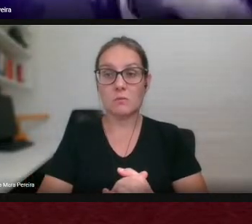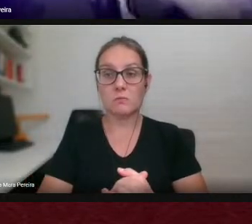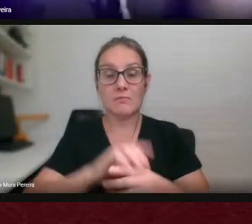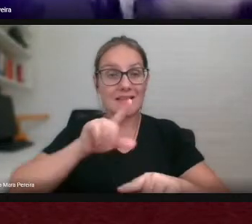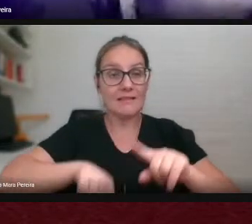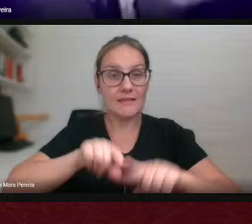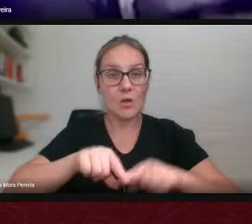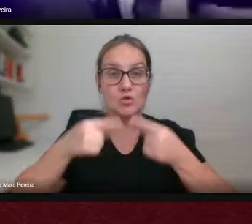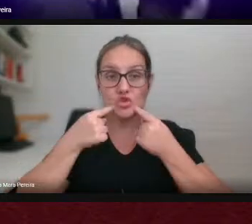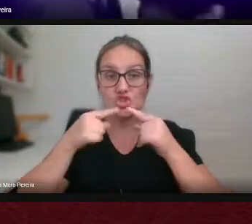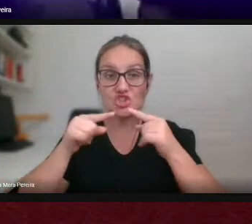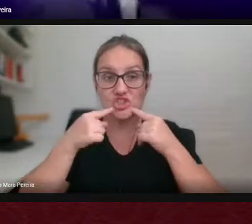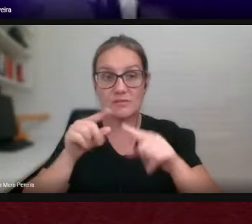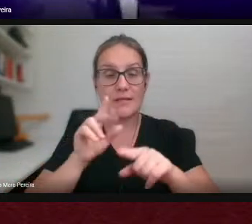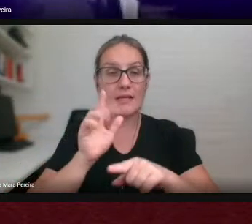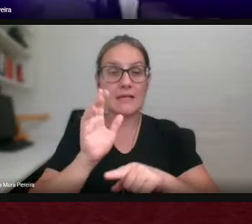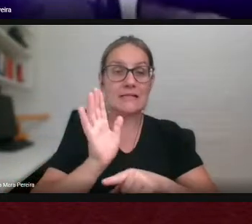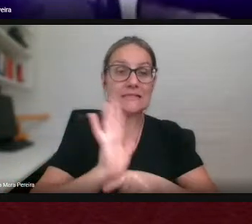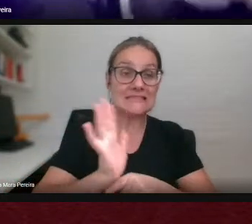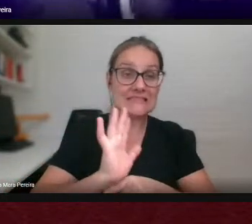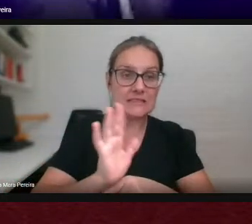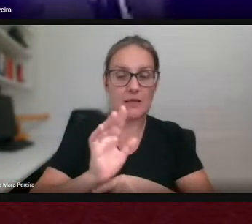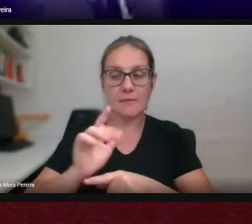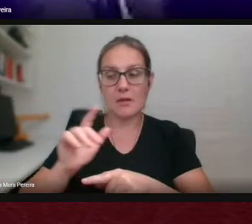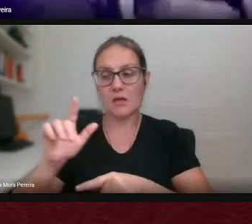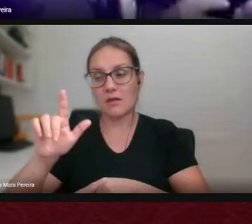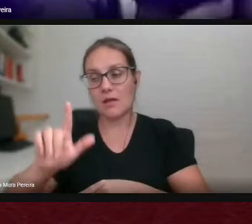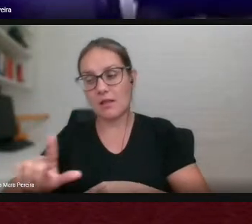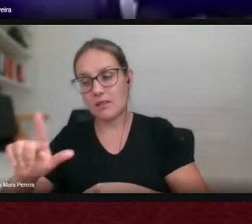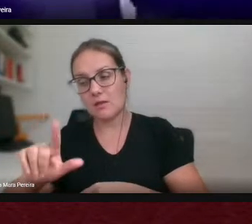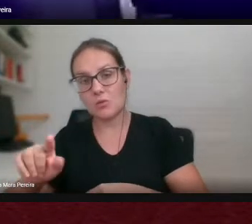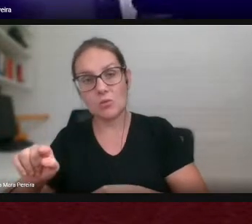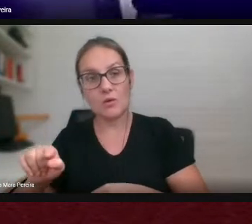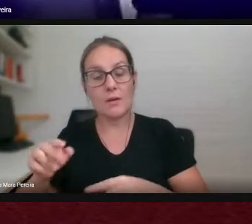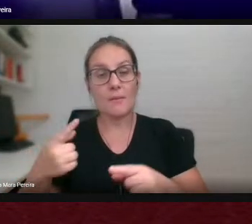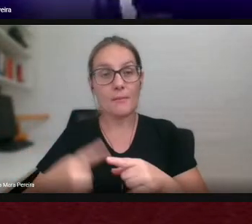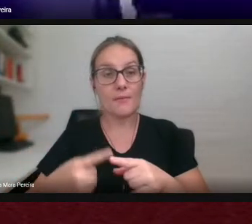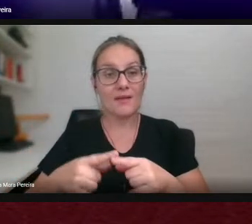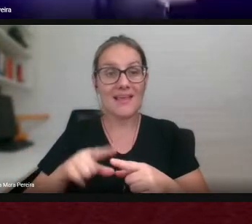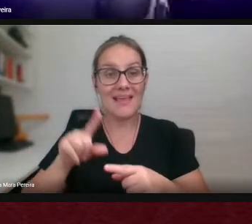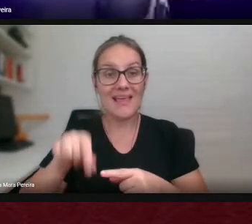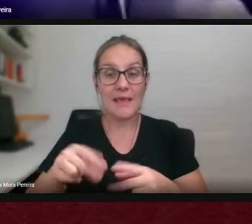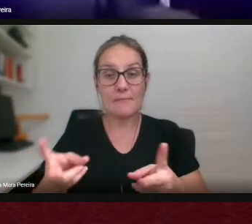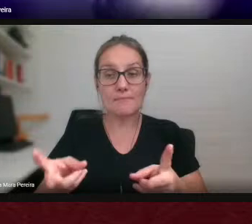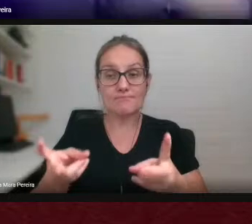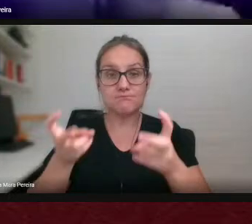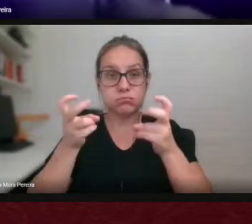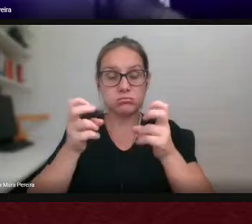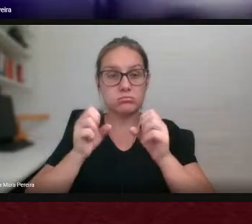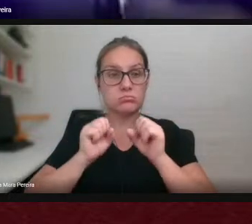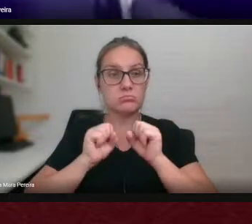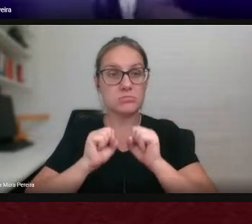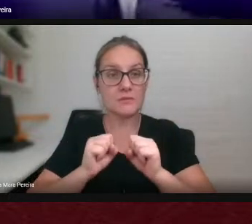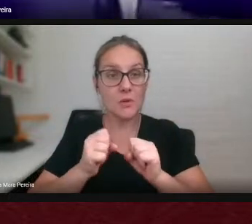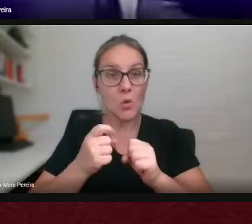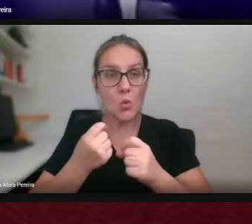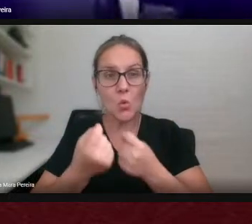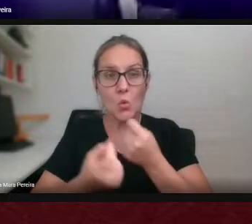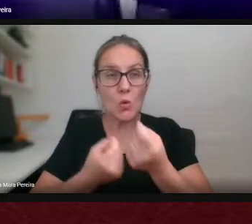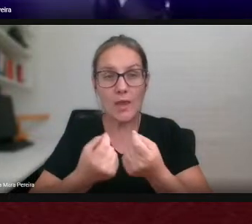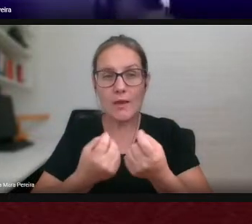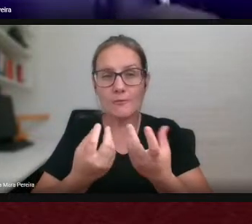relação entre o cinema e a literatura porque essa relação torna possível perceber as forças que circundam